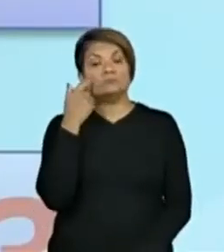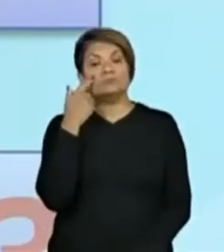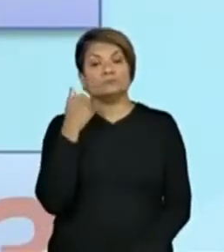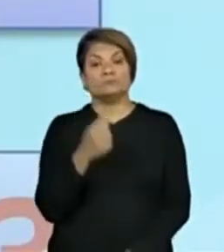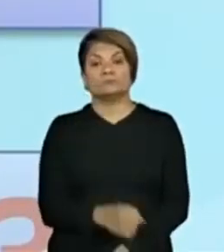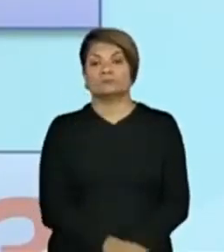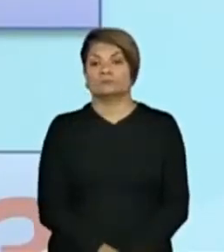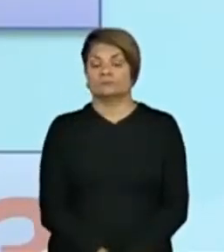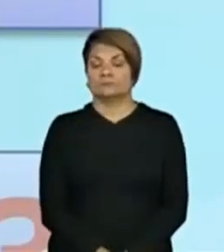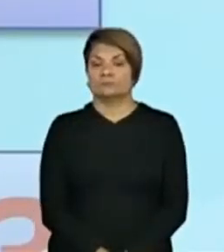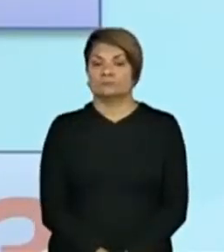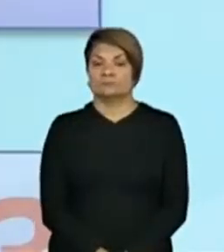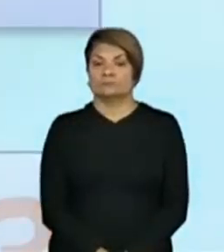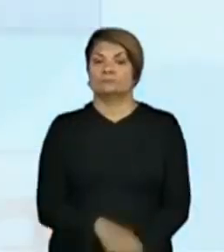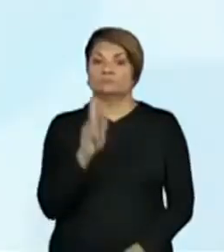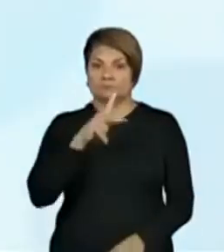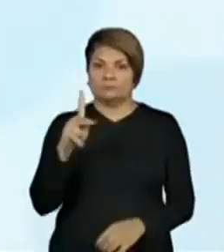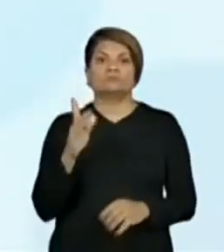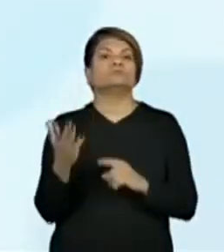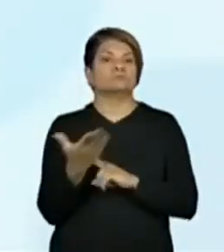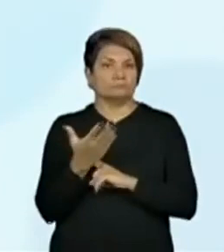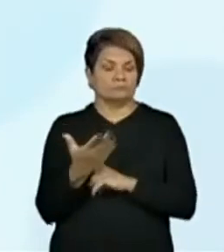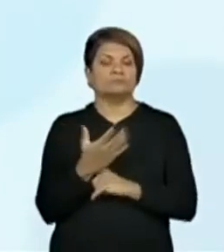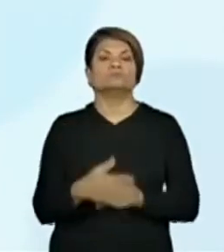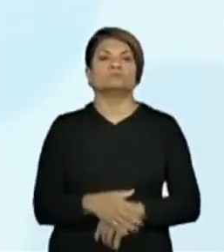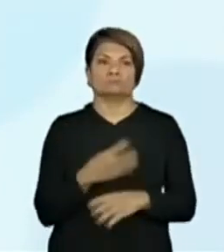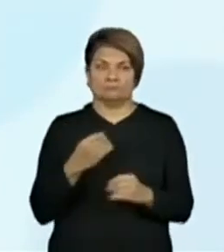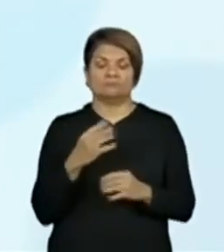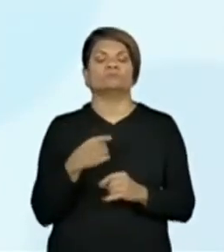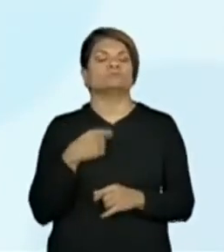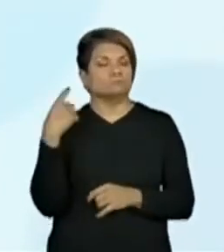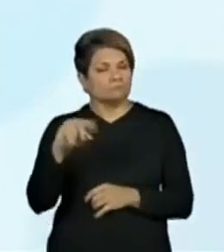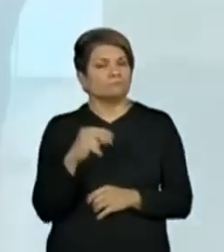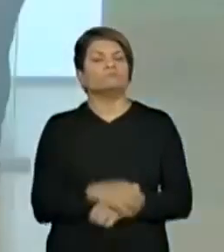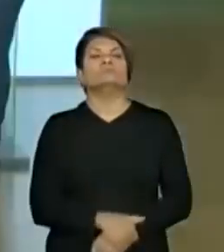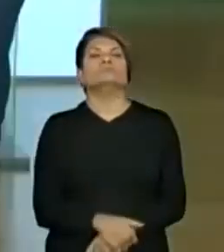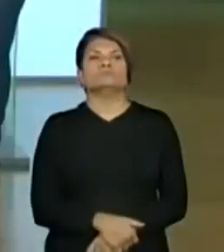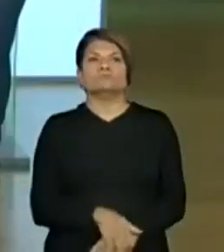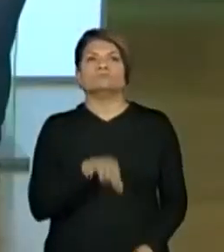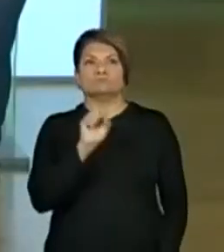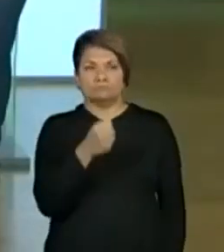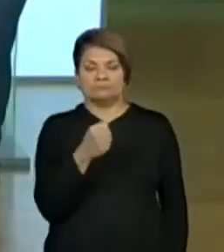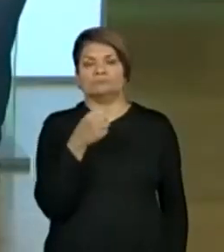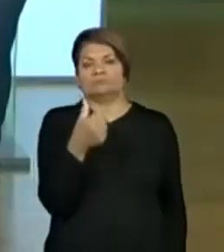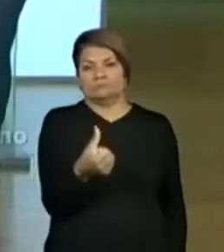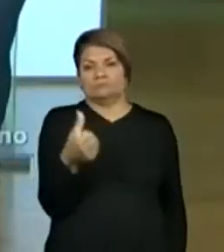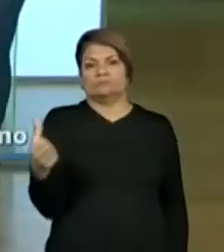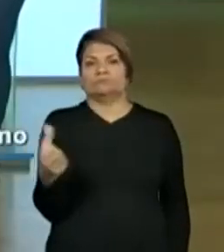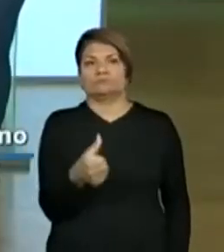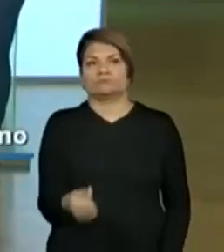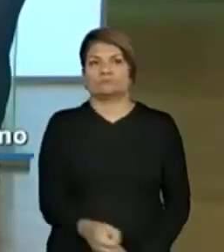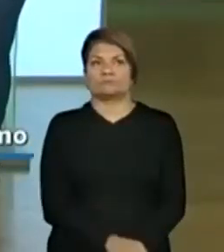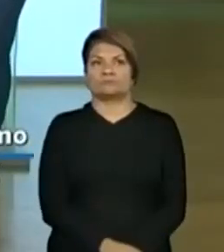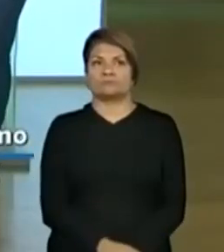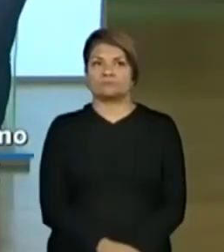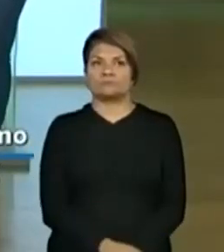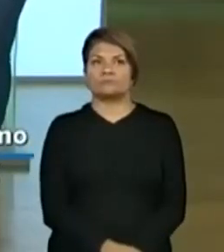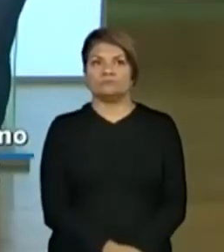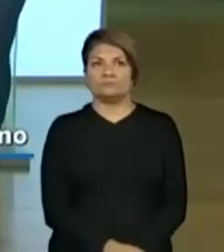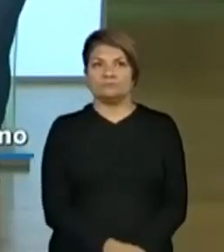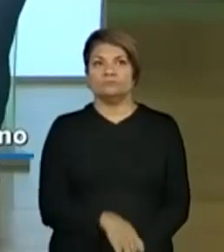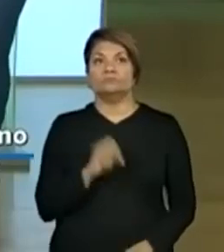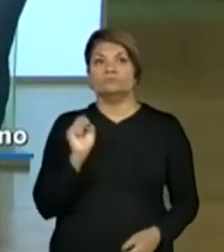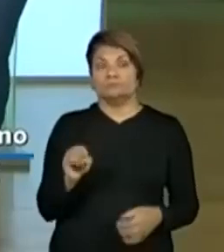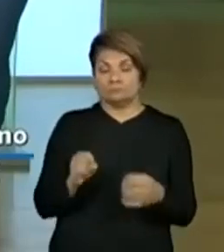As prós estão nos ajudando bastante aqui. Isso aí, 866. Quanto que vai valer o 8 se eu